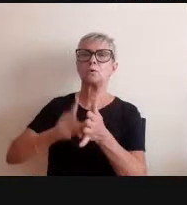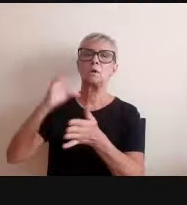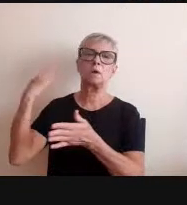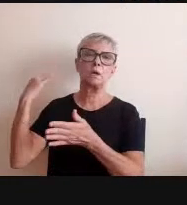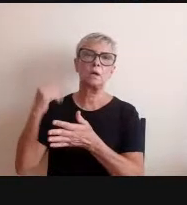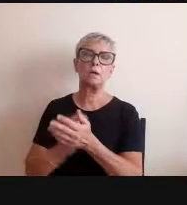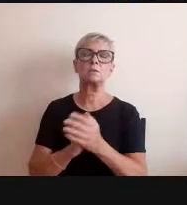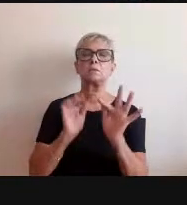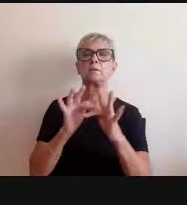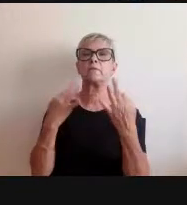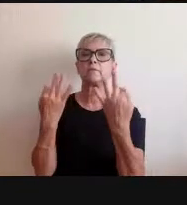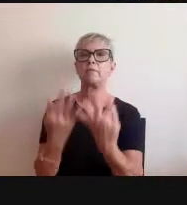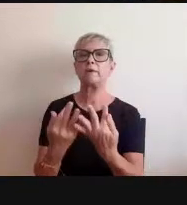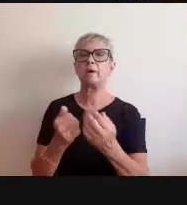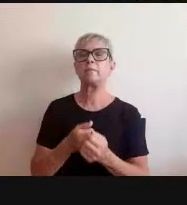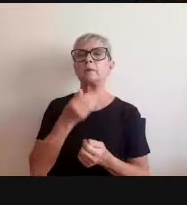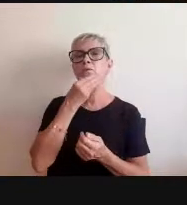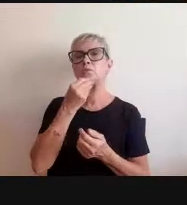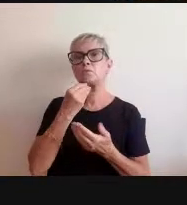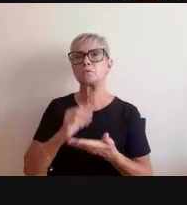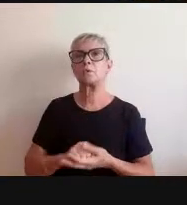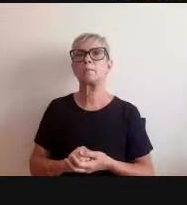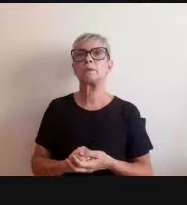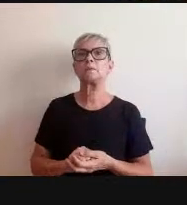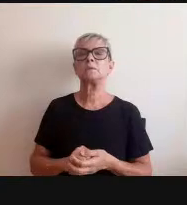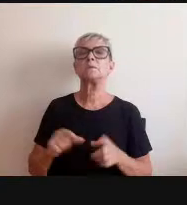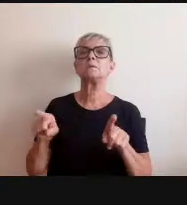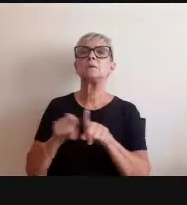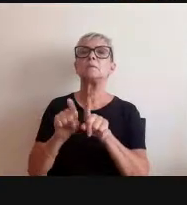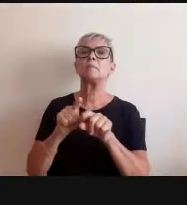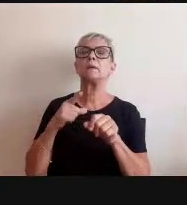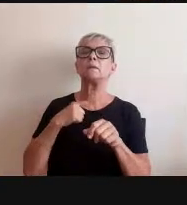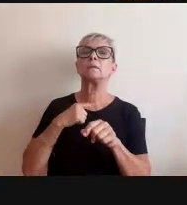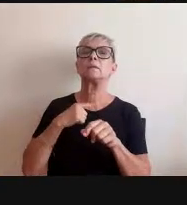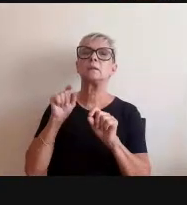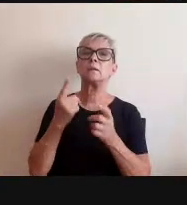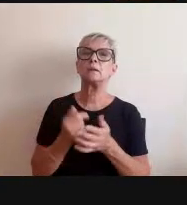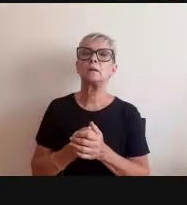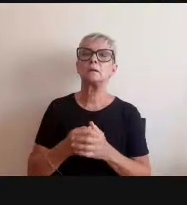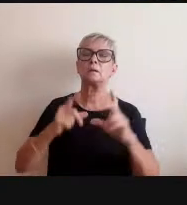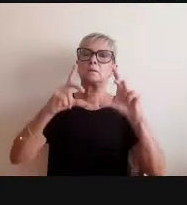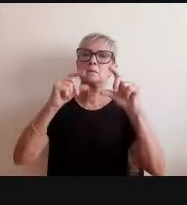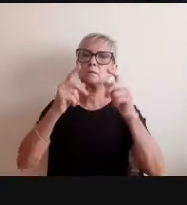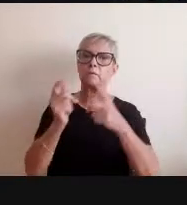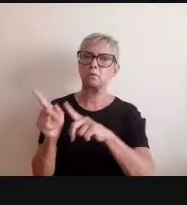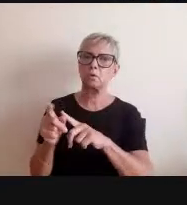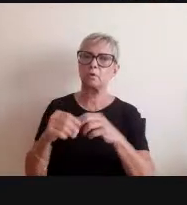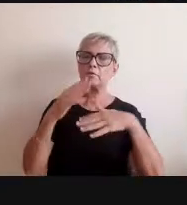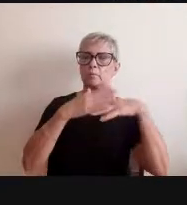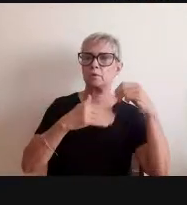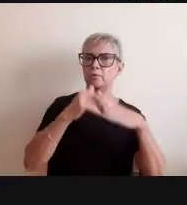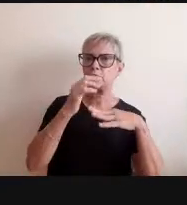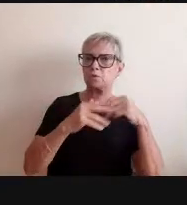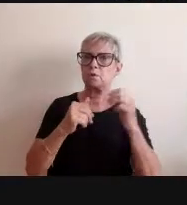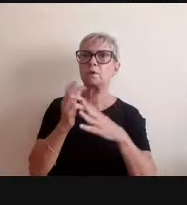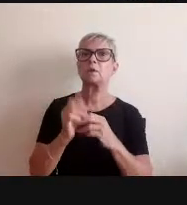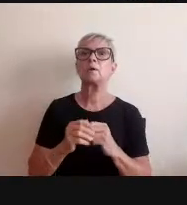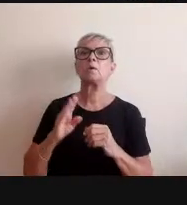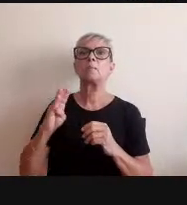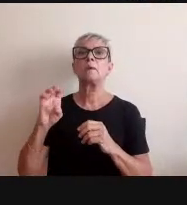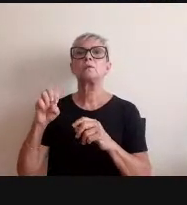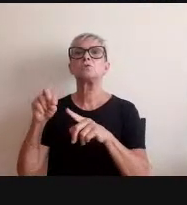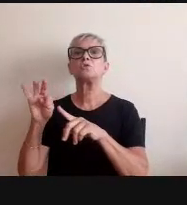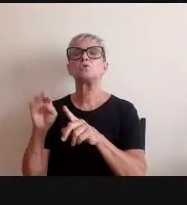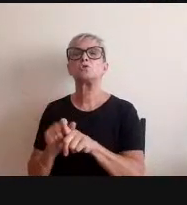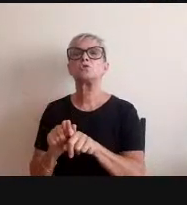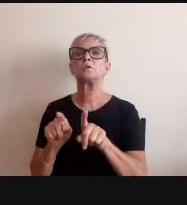dos Homens tem esse fotógrafo que eu gosto muito o Pente Samayati ele é da